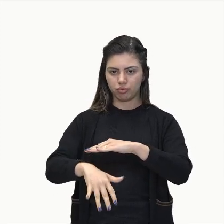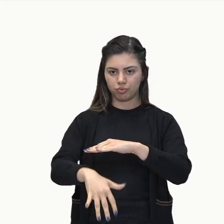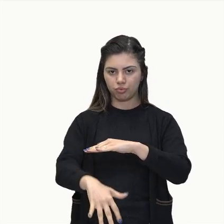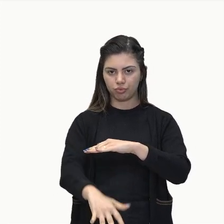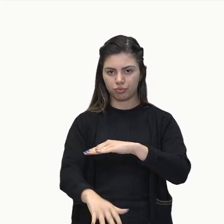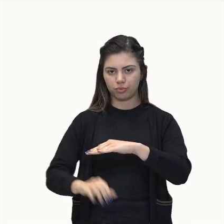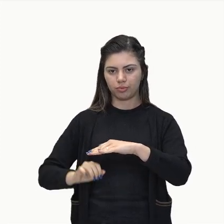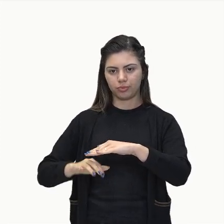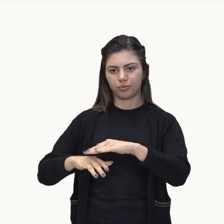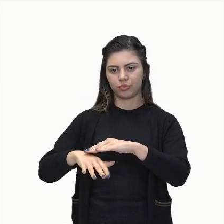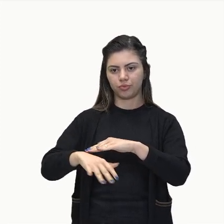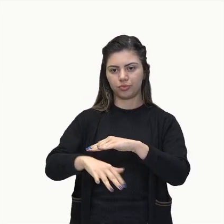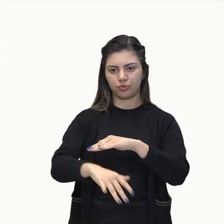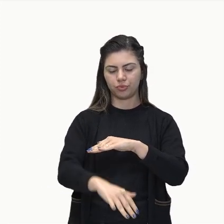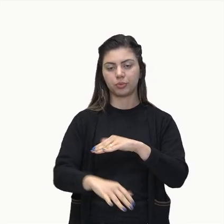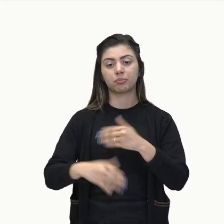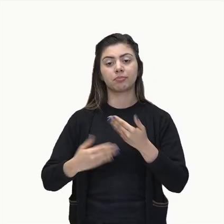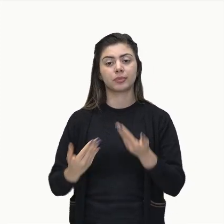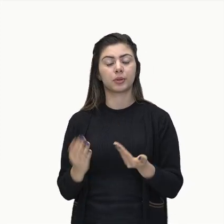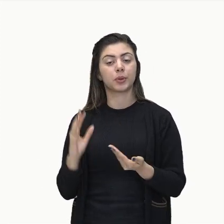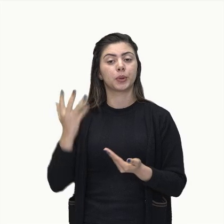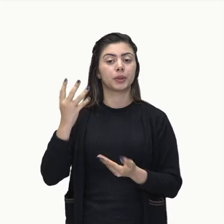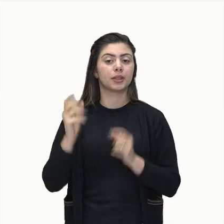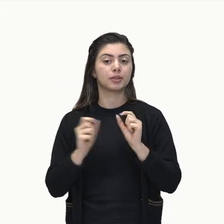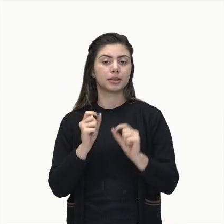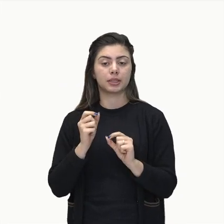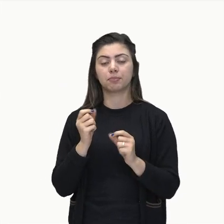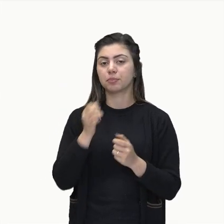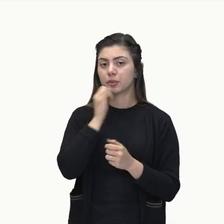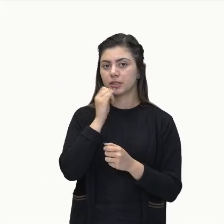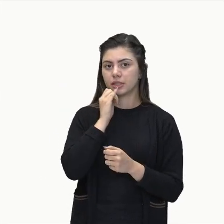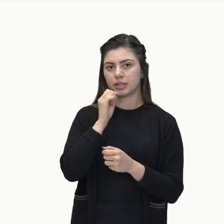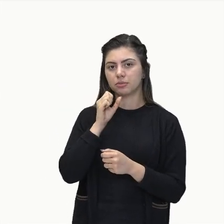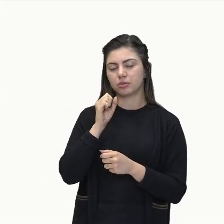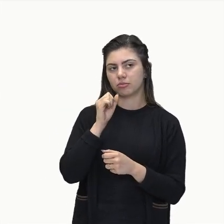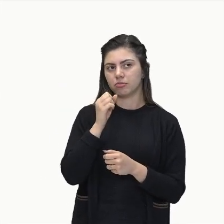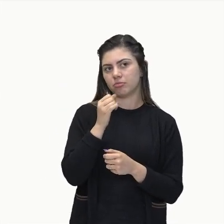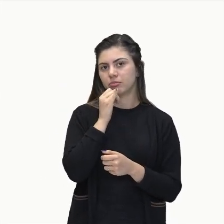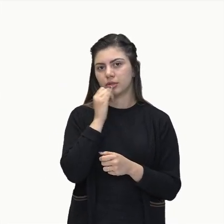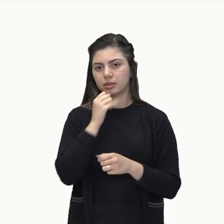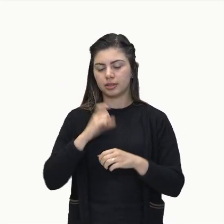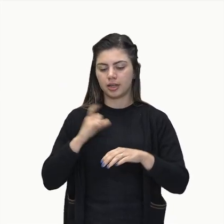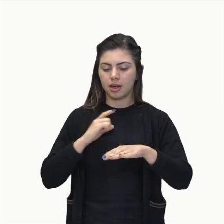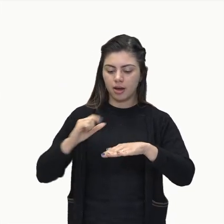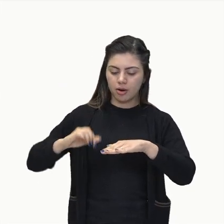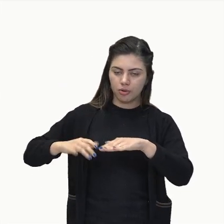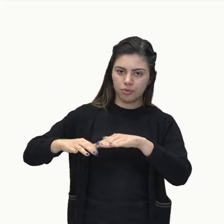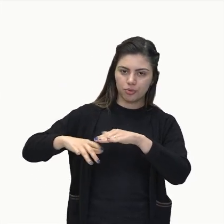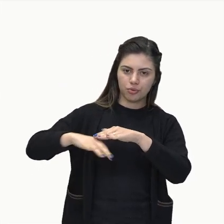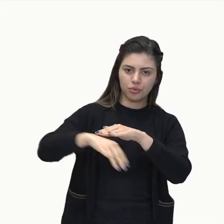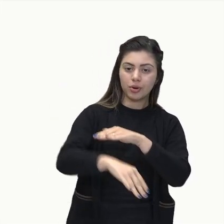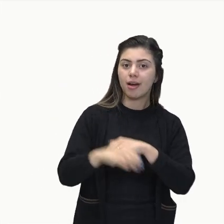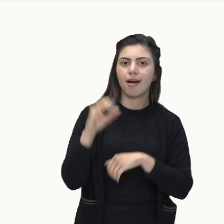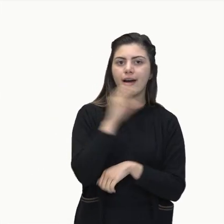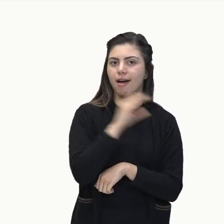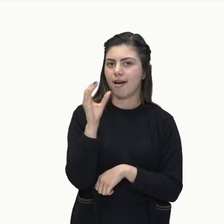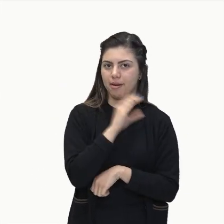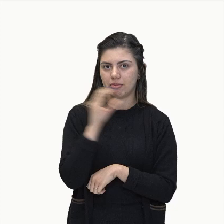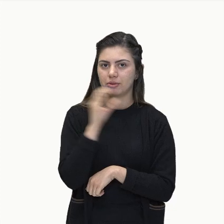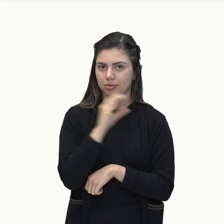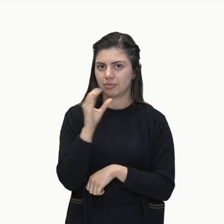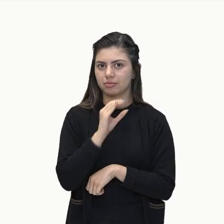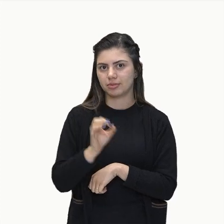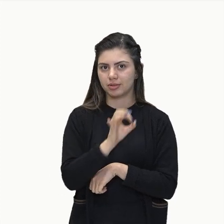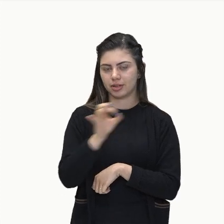ladeira aí. O que acontece, pessoal, quando você pega uma bola e larga uma ladeira? Ela começa a ganhar velocidade, né,